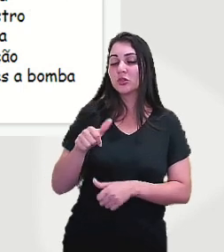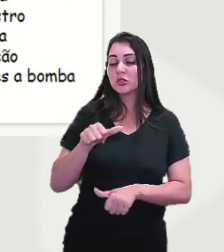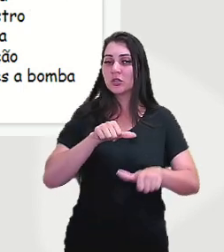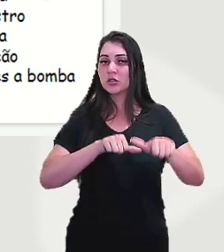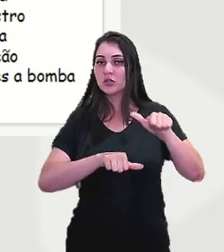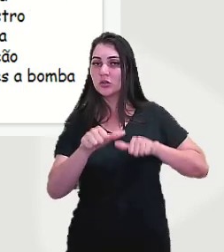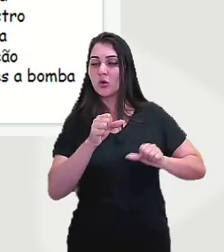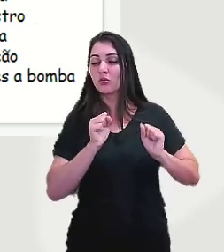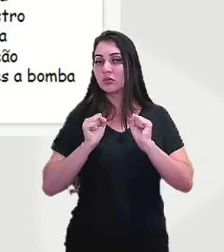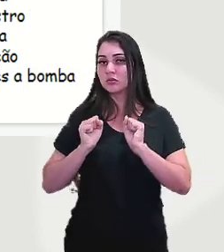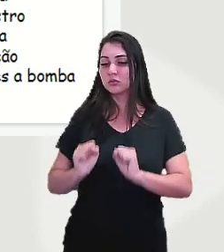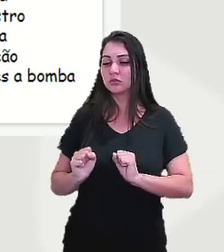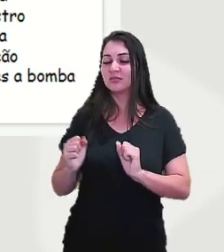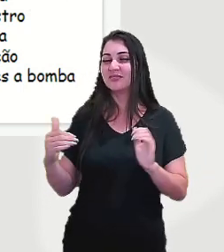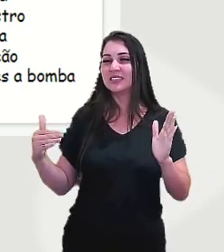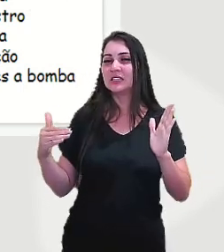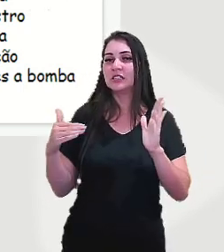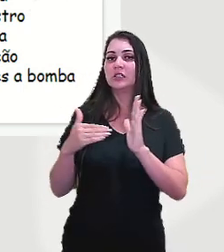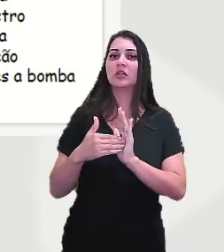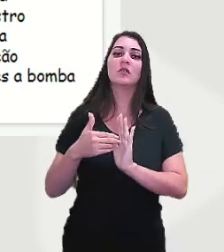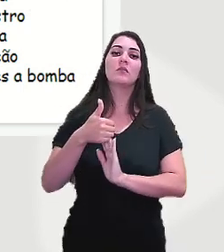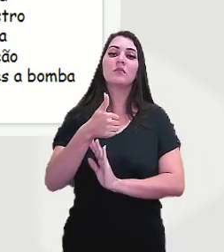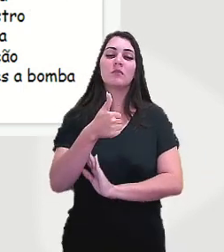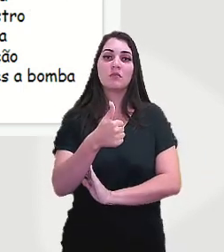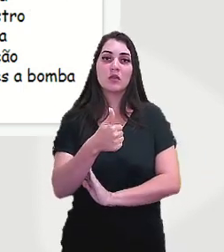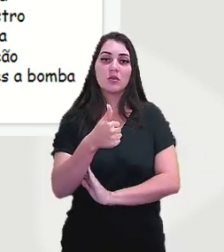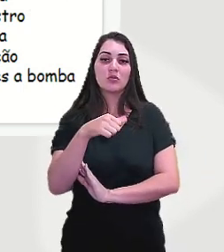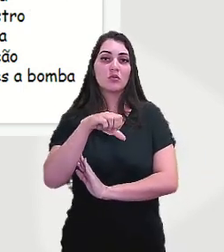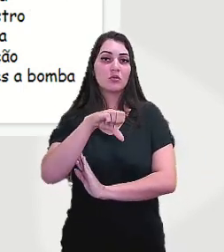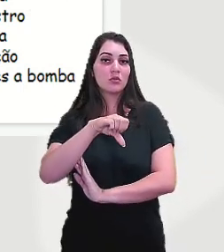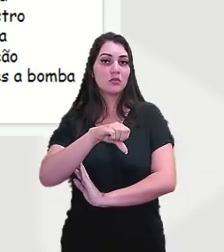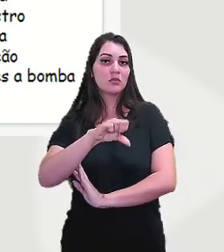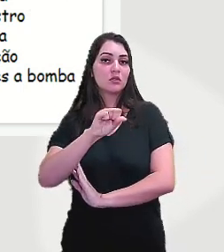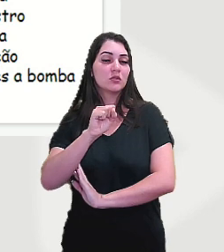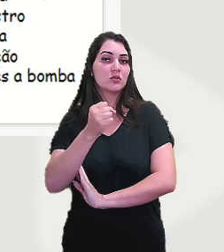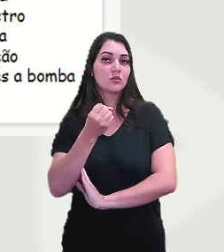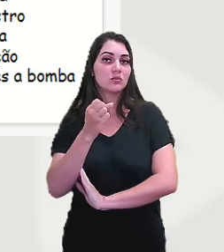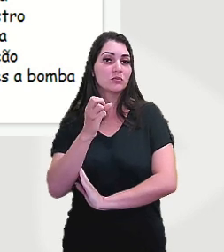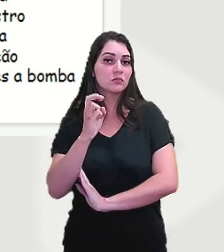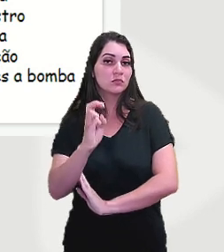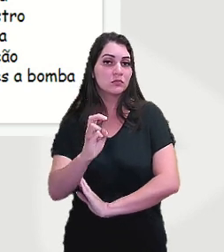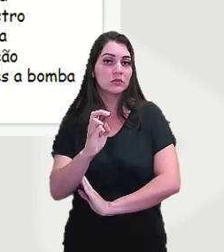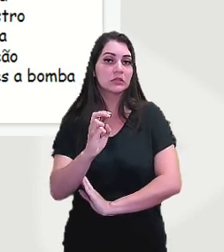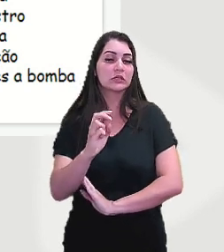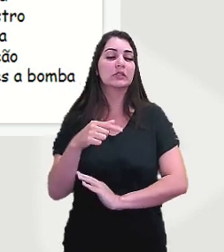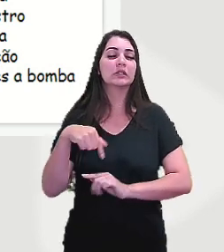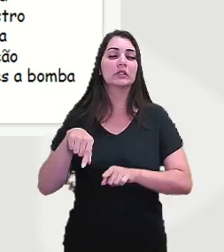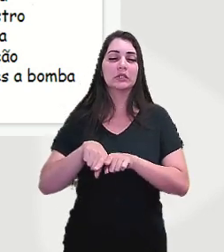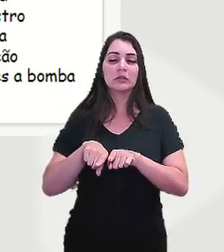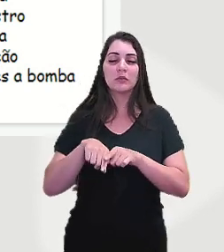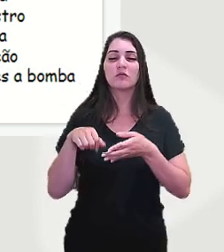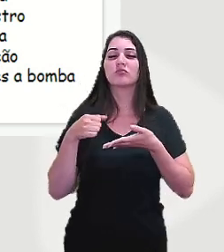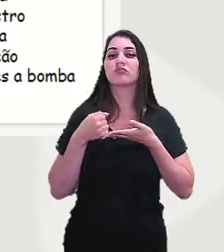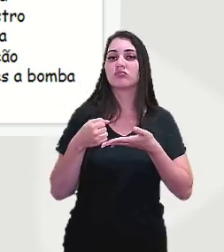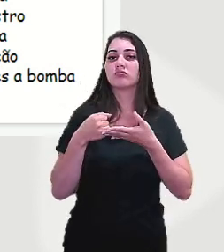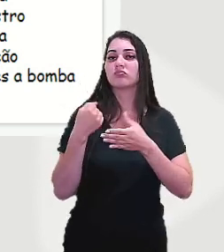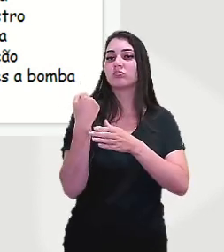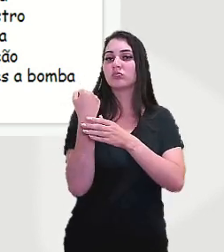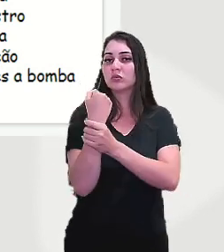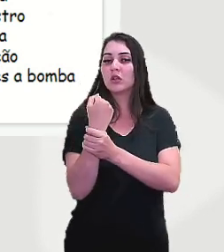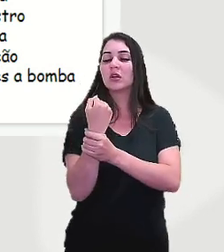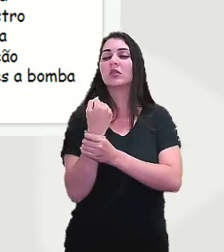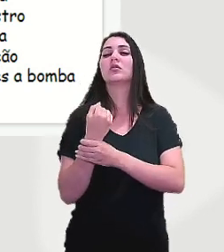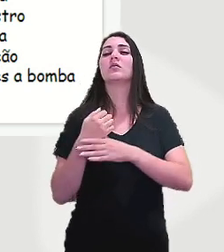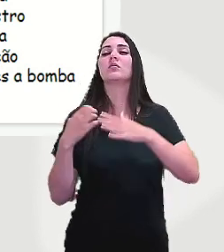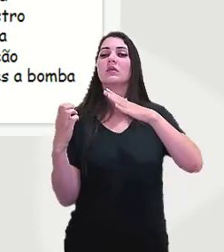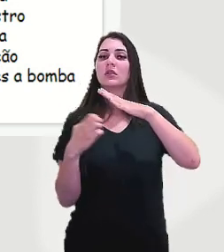1970, 1985, e foi apoiado por empresários, pela imprensa,